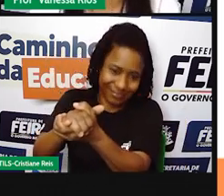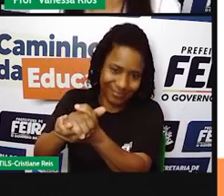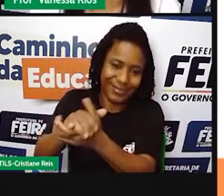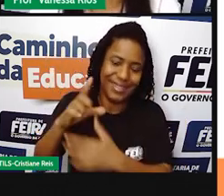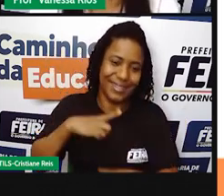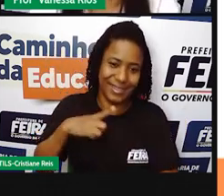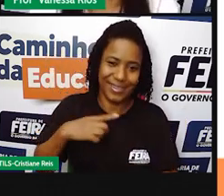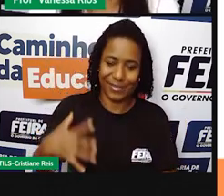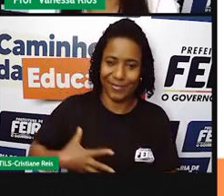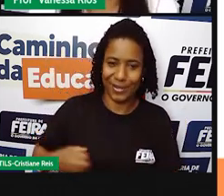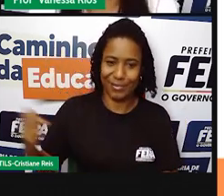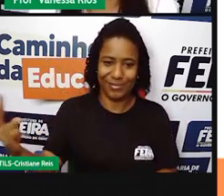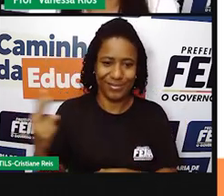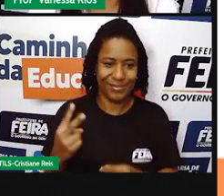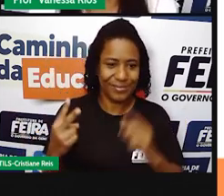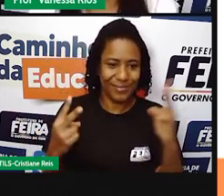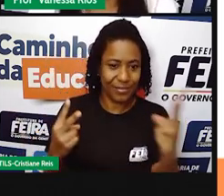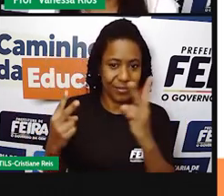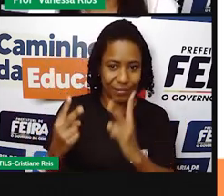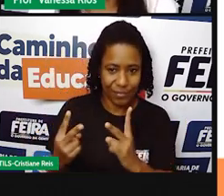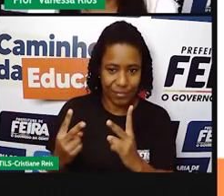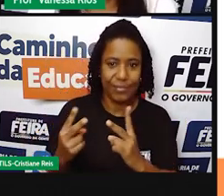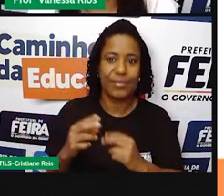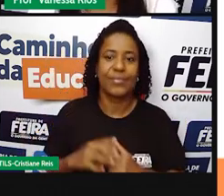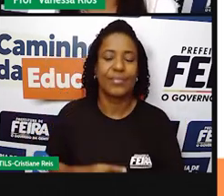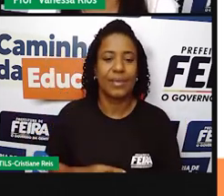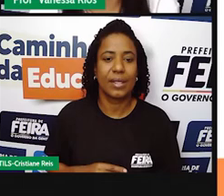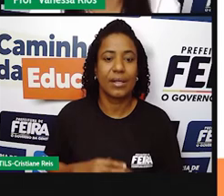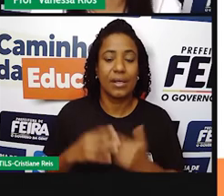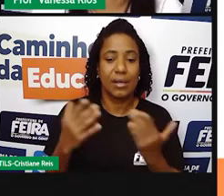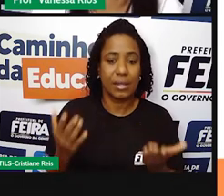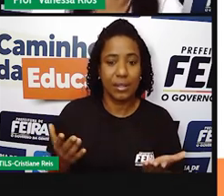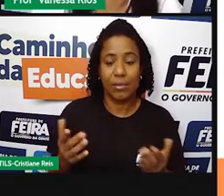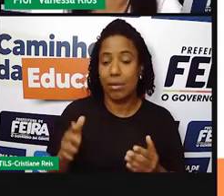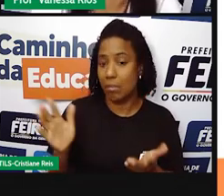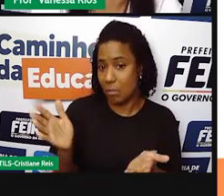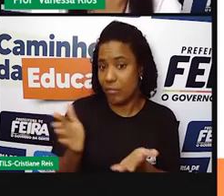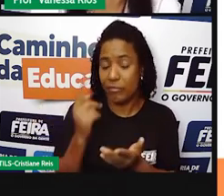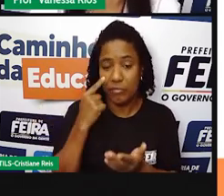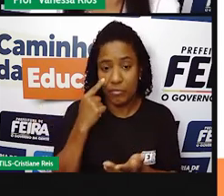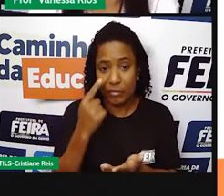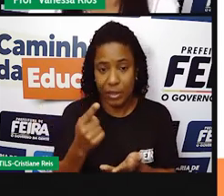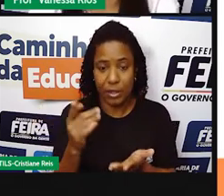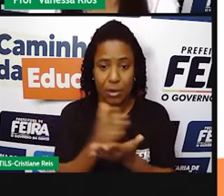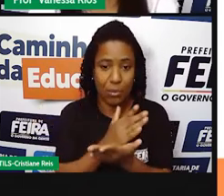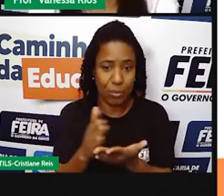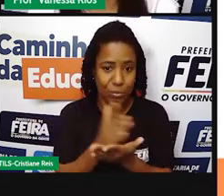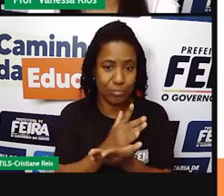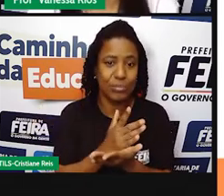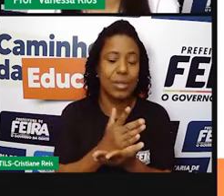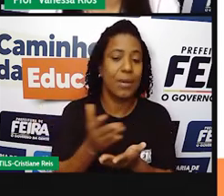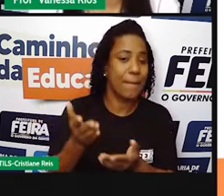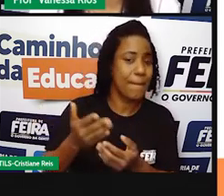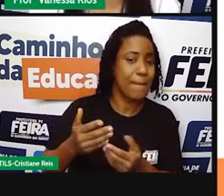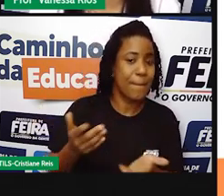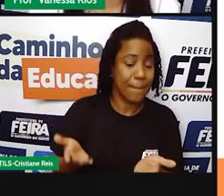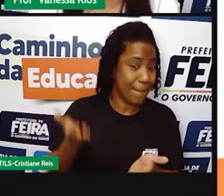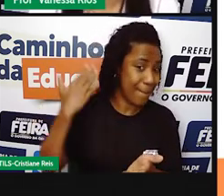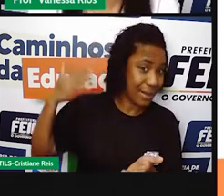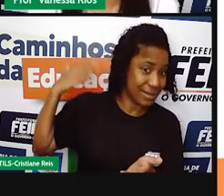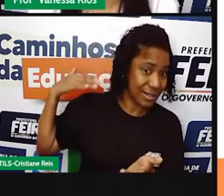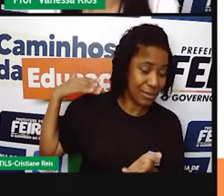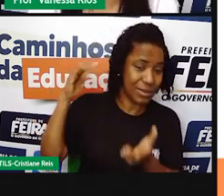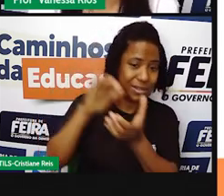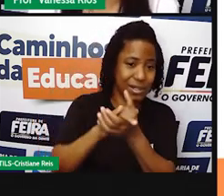com tanta frequência, né? Se a gente observar os dados em relação ao divórcio, por exemplo, acontecia num número menor no passado.